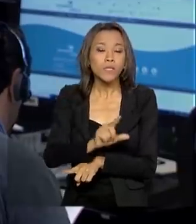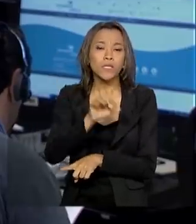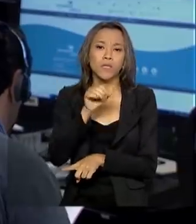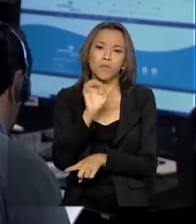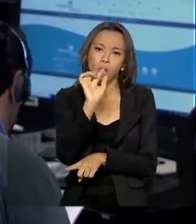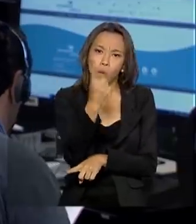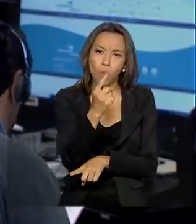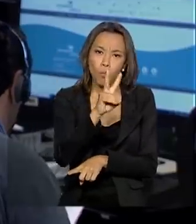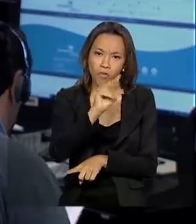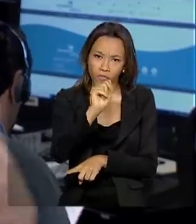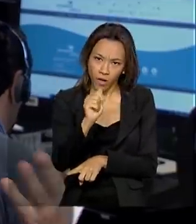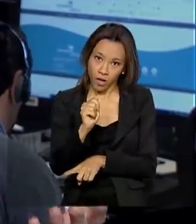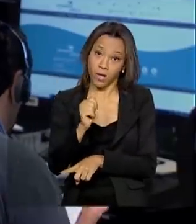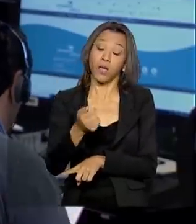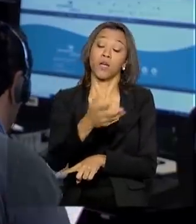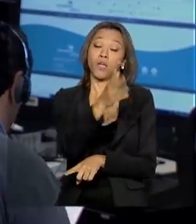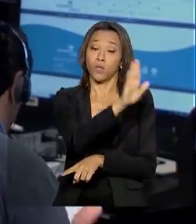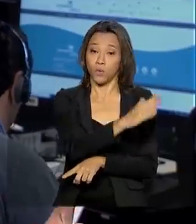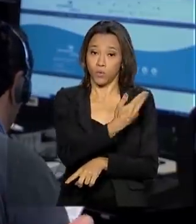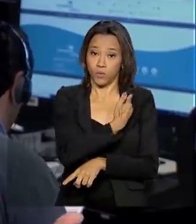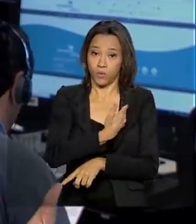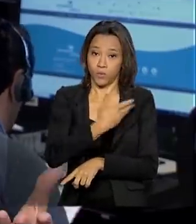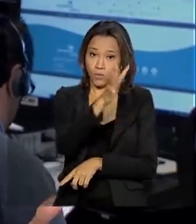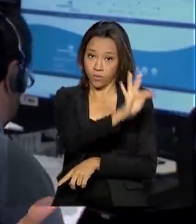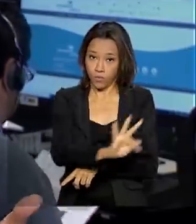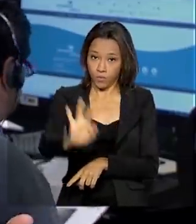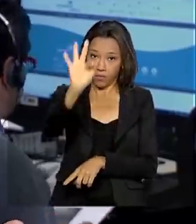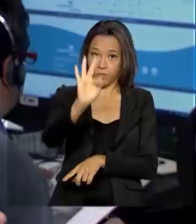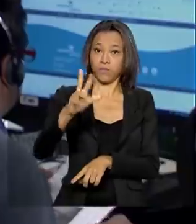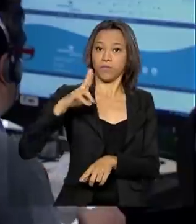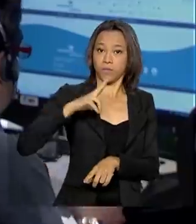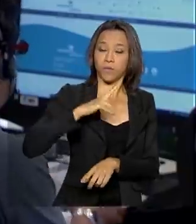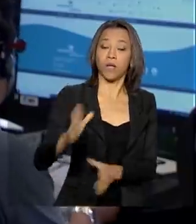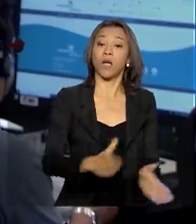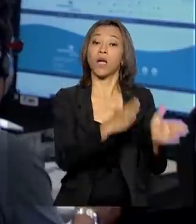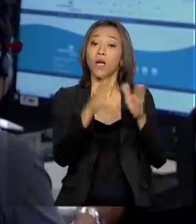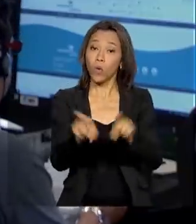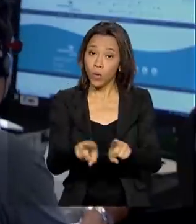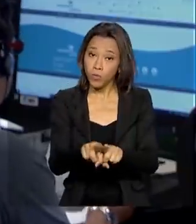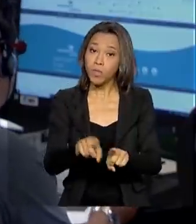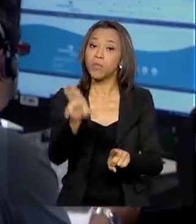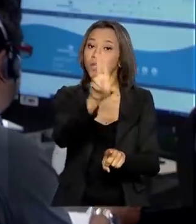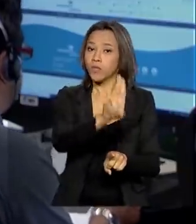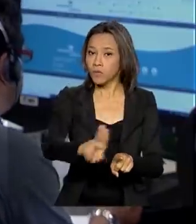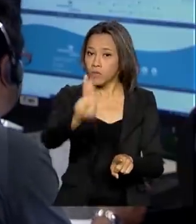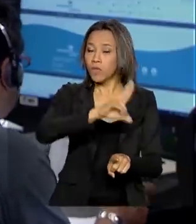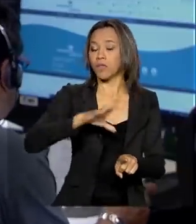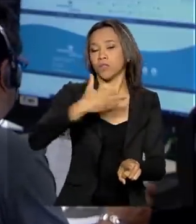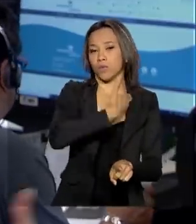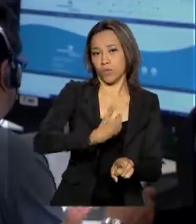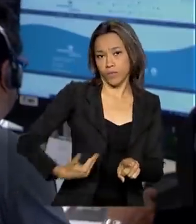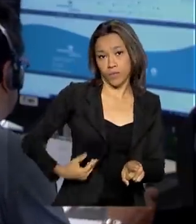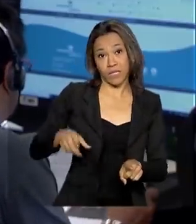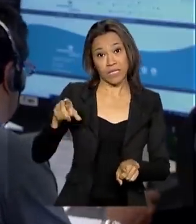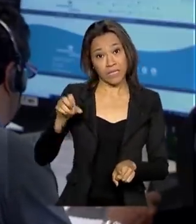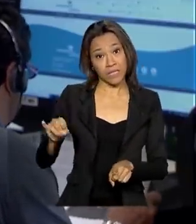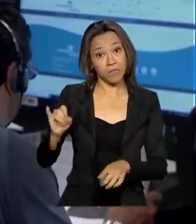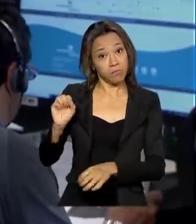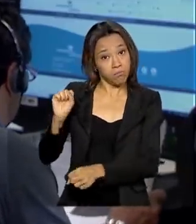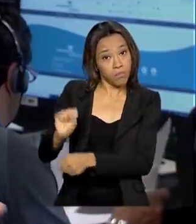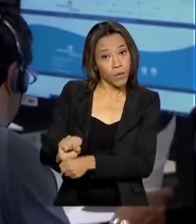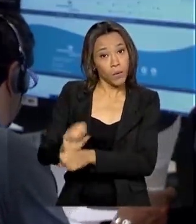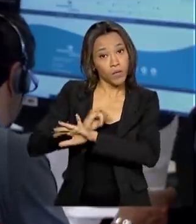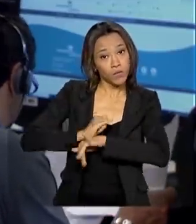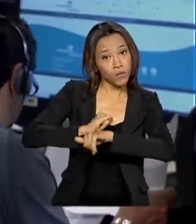vaga, tanto em universidade particular, quanto em uma instituição pública. E se a divulgação do Sisu foi suspensa,